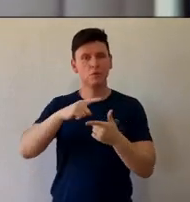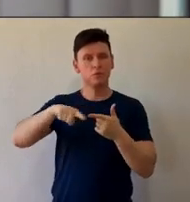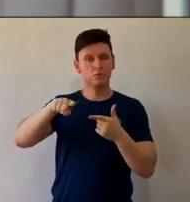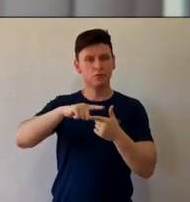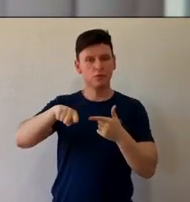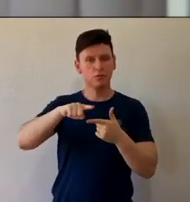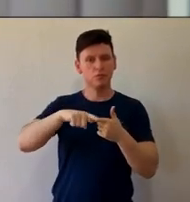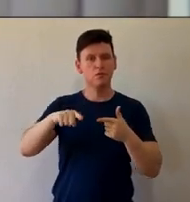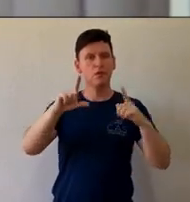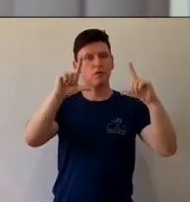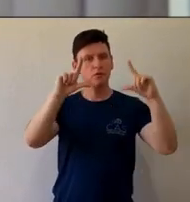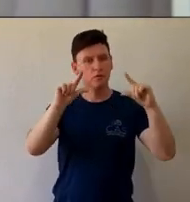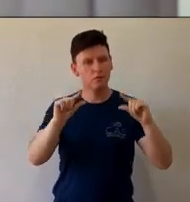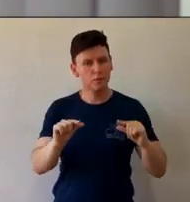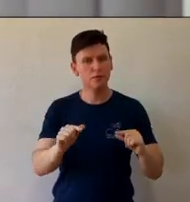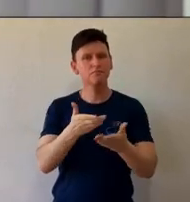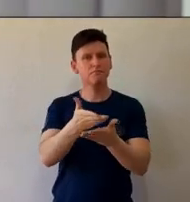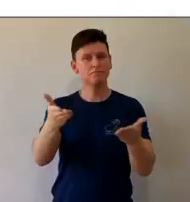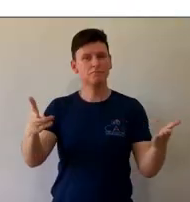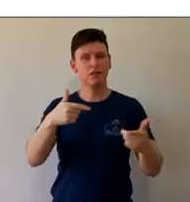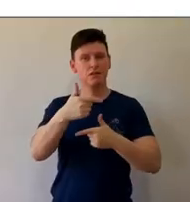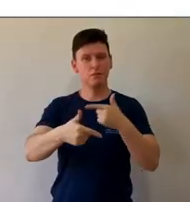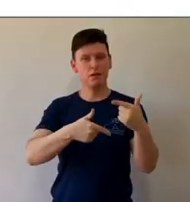trabalho de uma maneira mais tranquila.